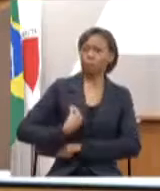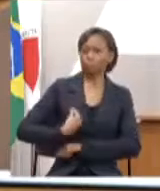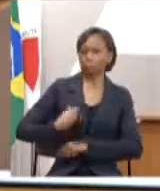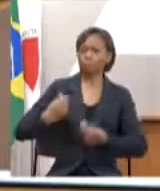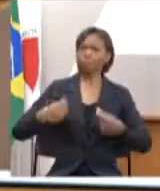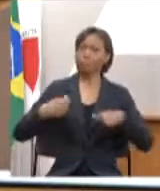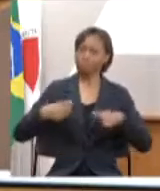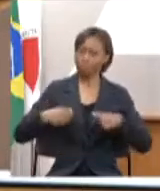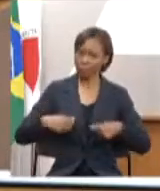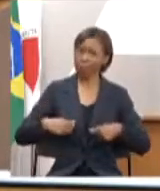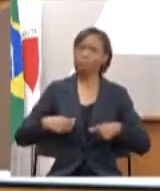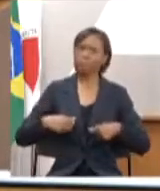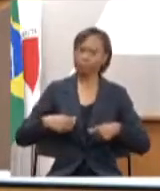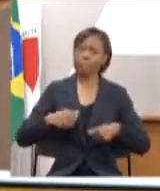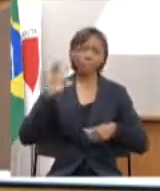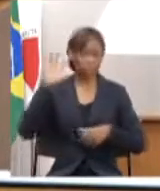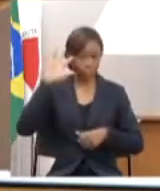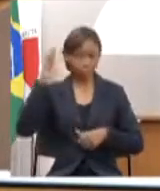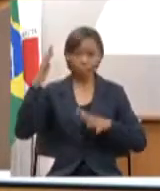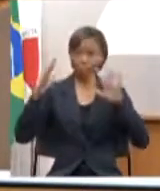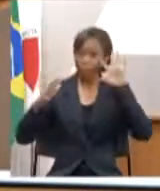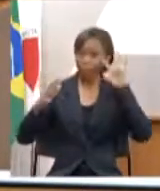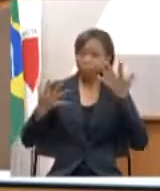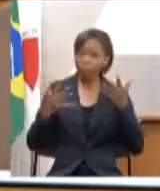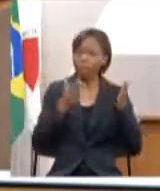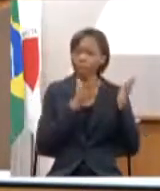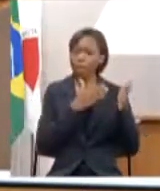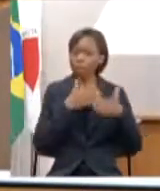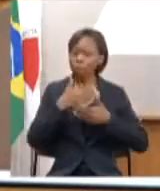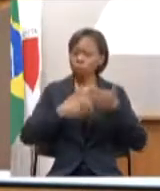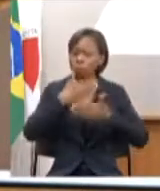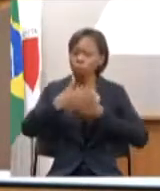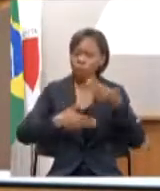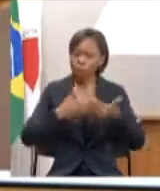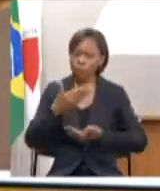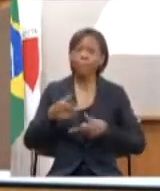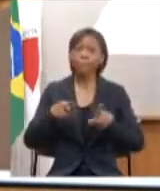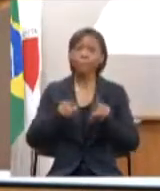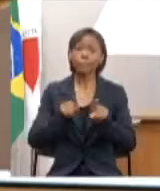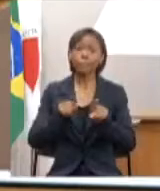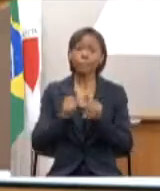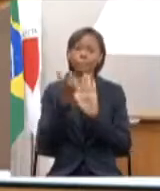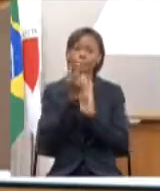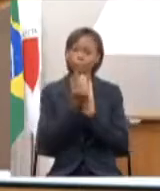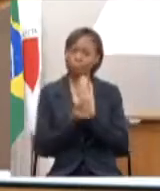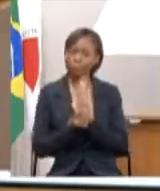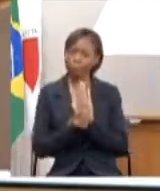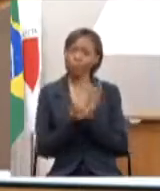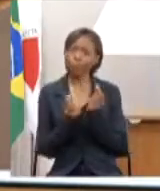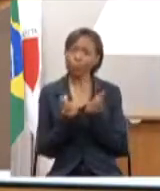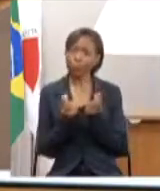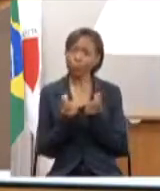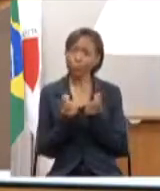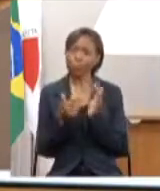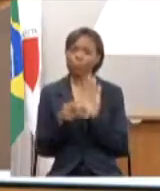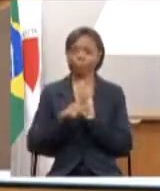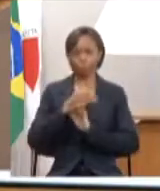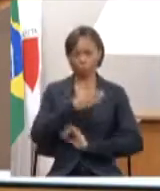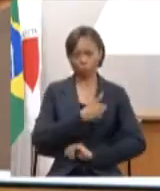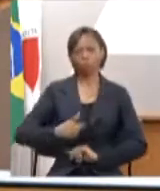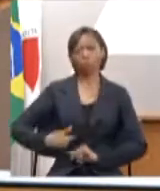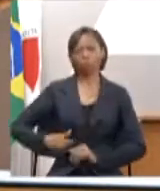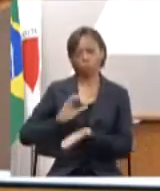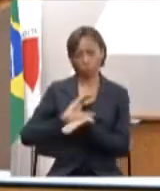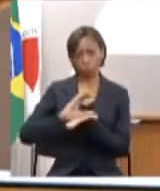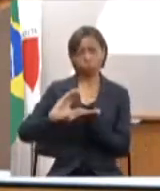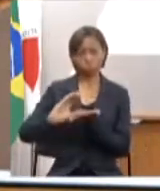decisórios e, principalmente, no que tange à aplicação do recurso público, que é o recurso dos